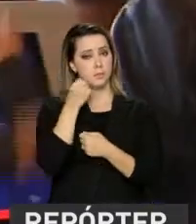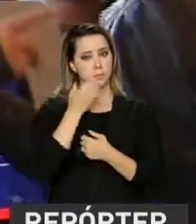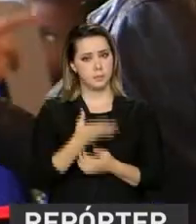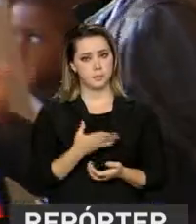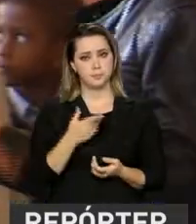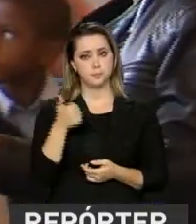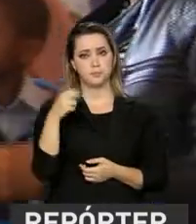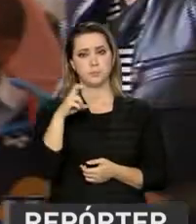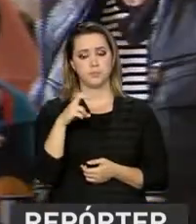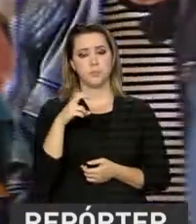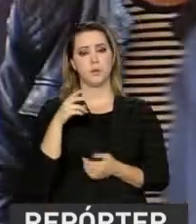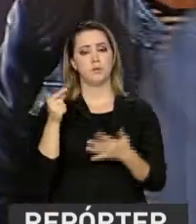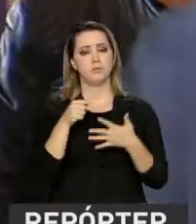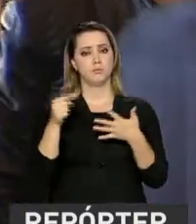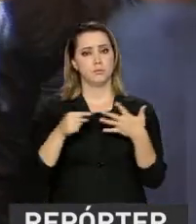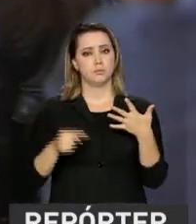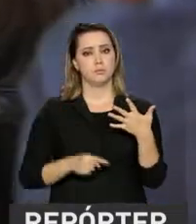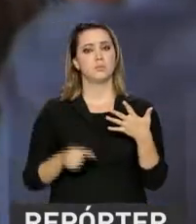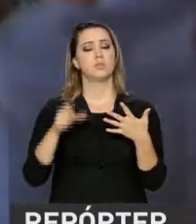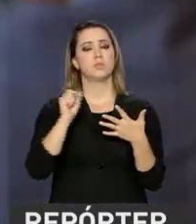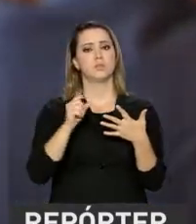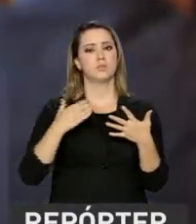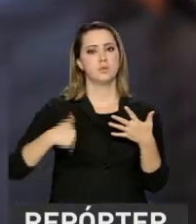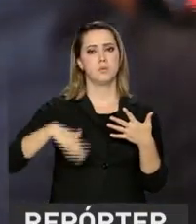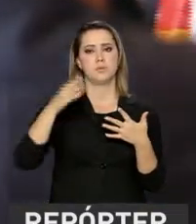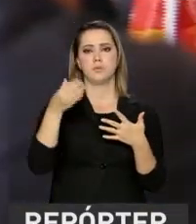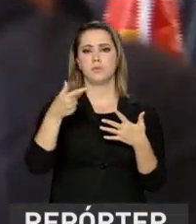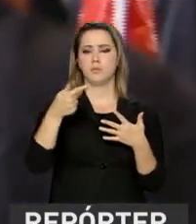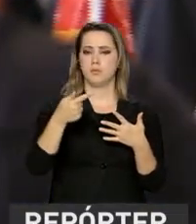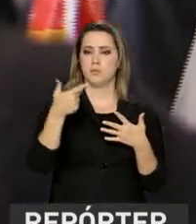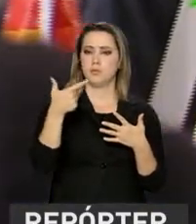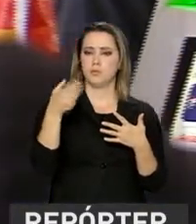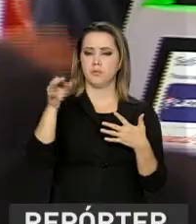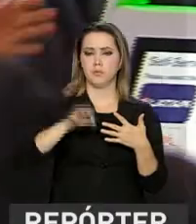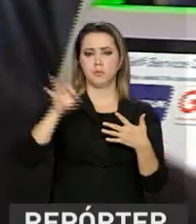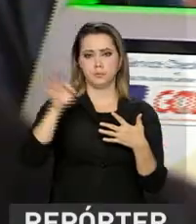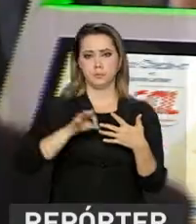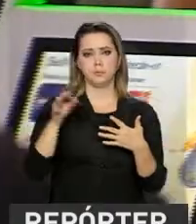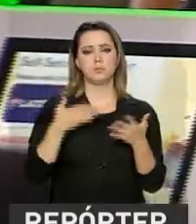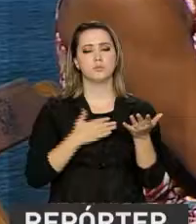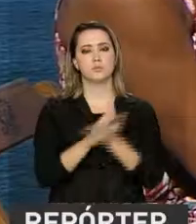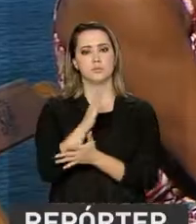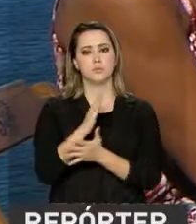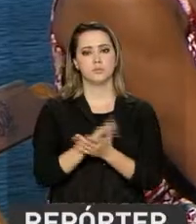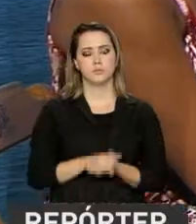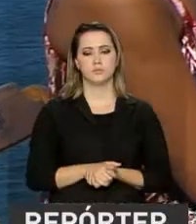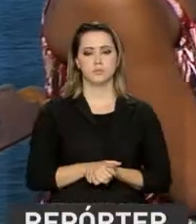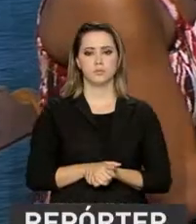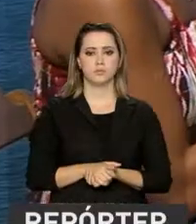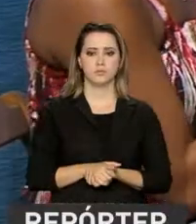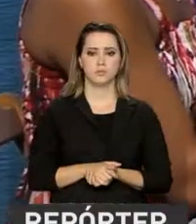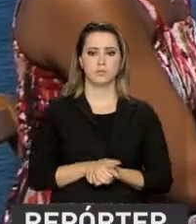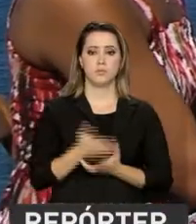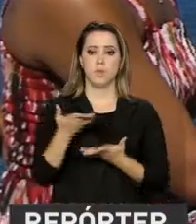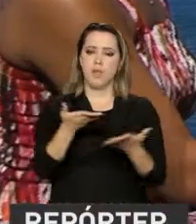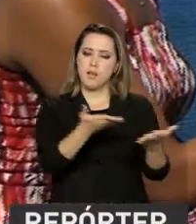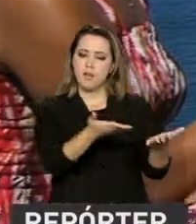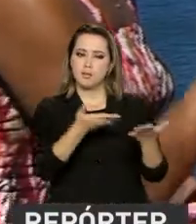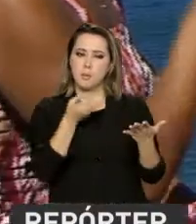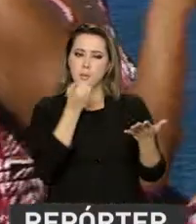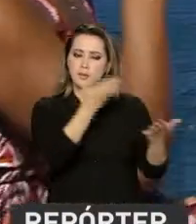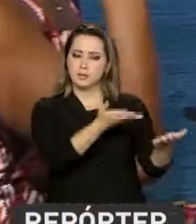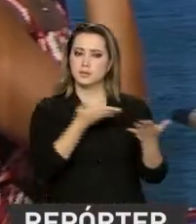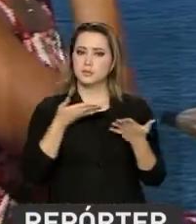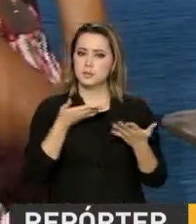15 dos 16 itens avaliados tiveram mais de 72% de aprovação. A hospitalidade brasileira e